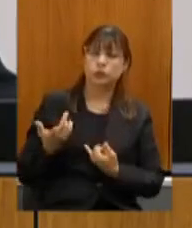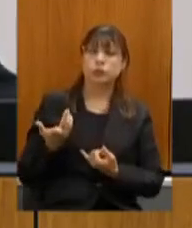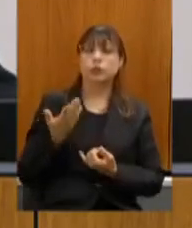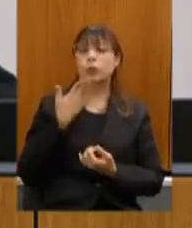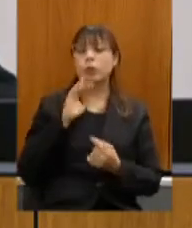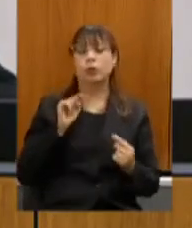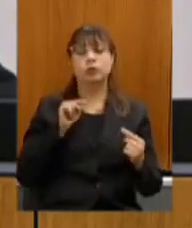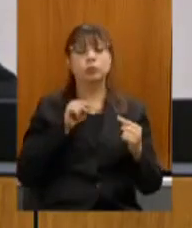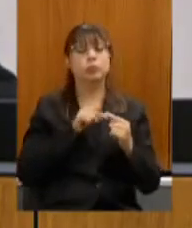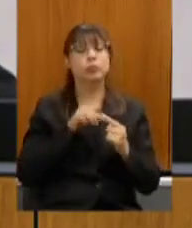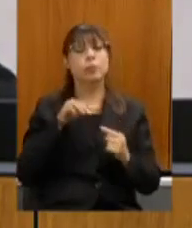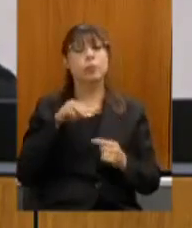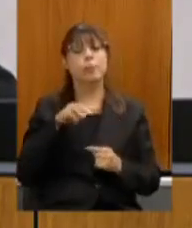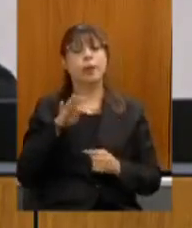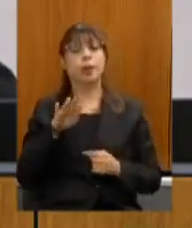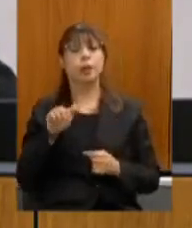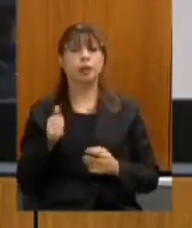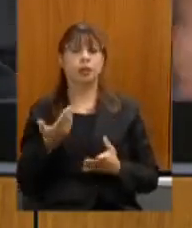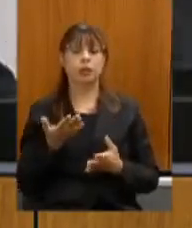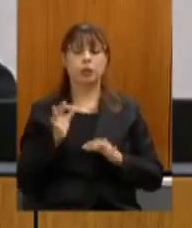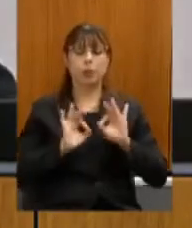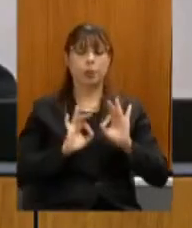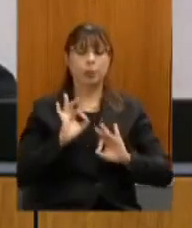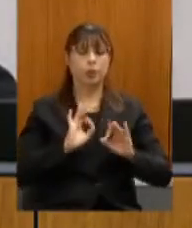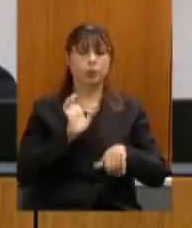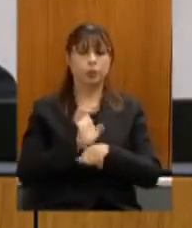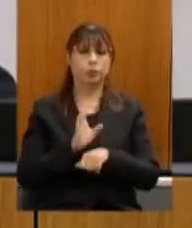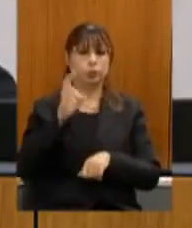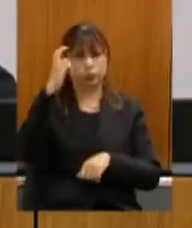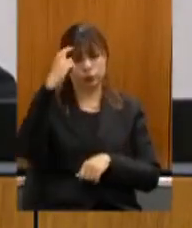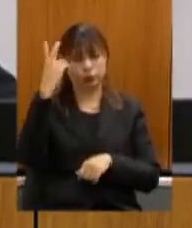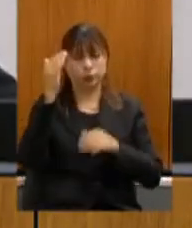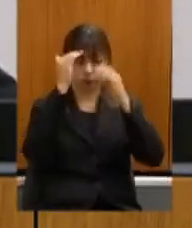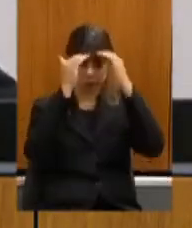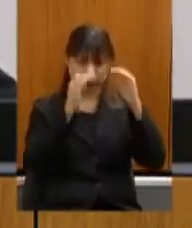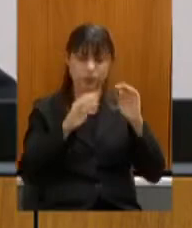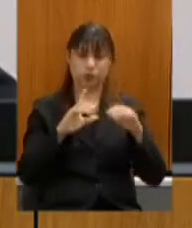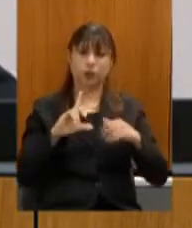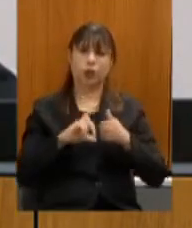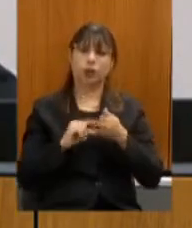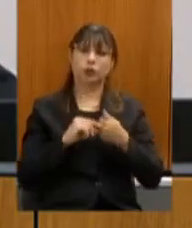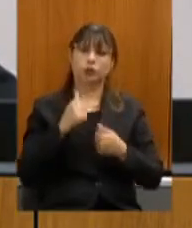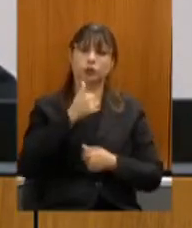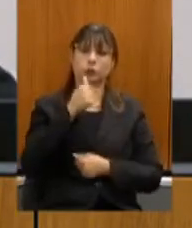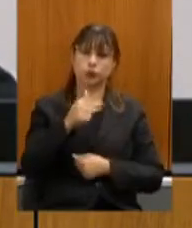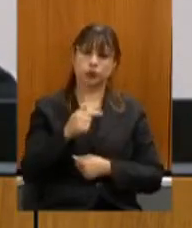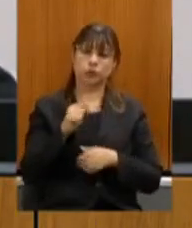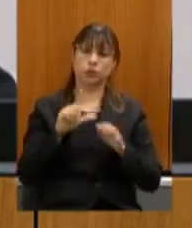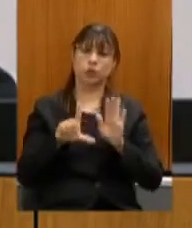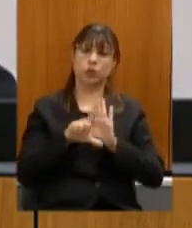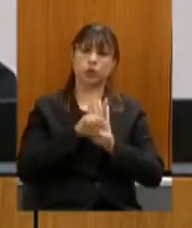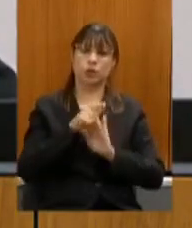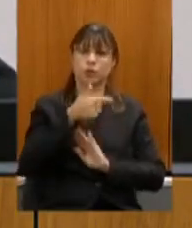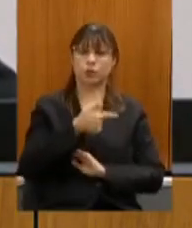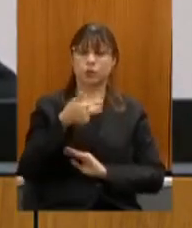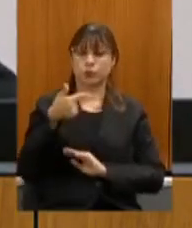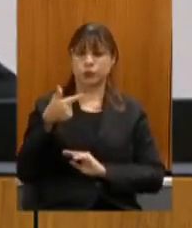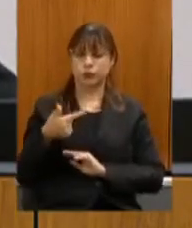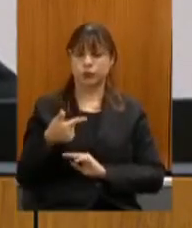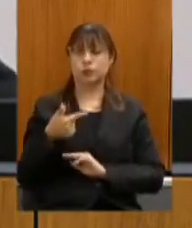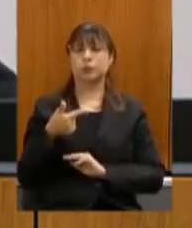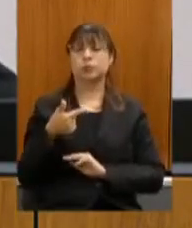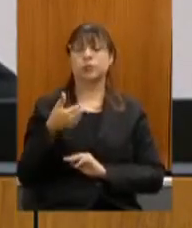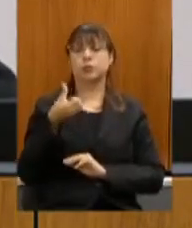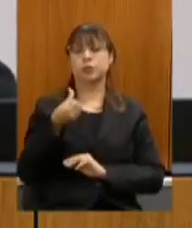do plano estadual de cultura em cumprimento ao artigo 7º da lei 22 22